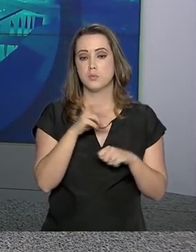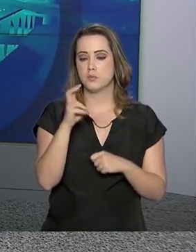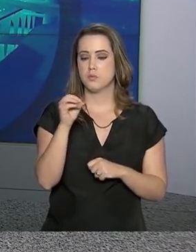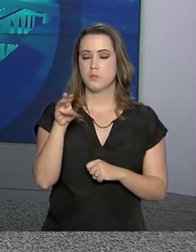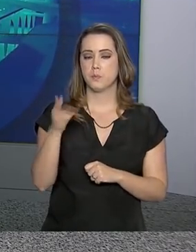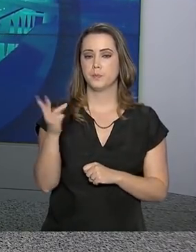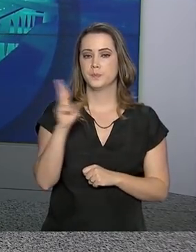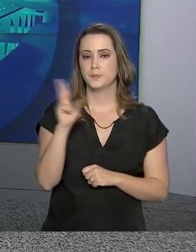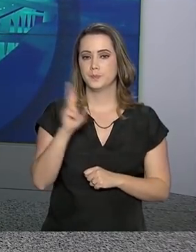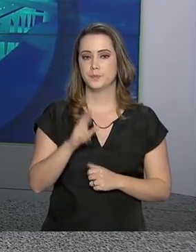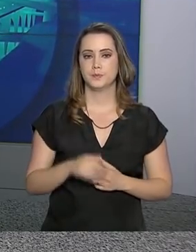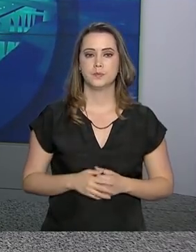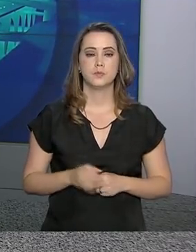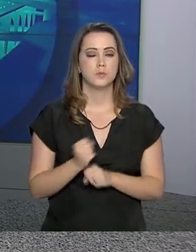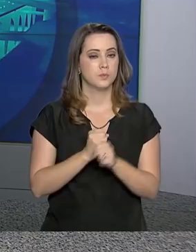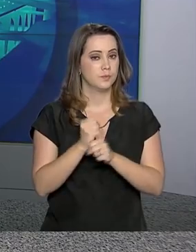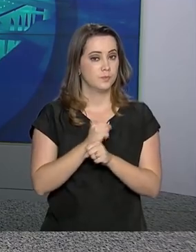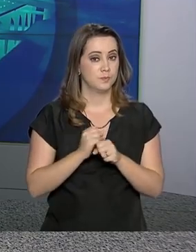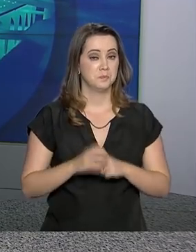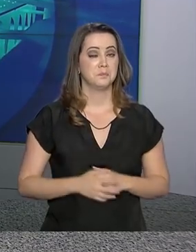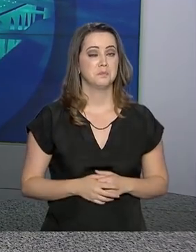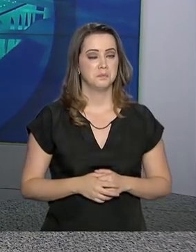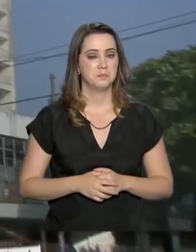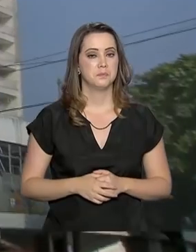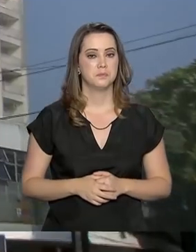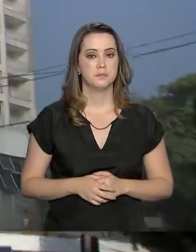de R 50 milhões por ano.